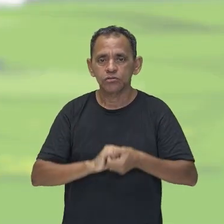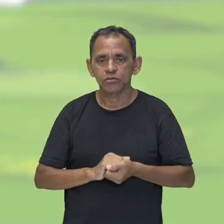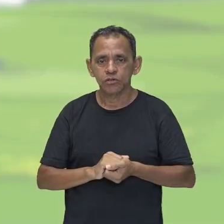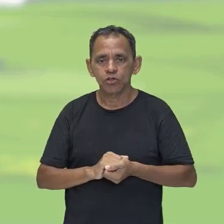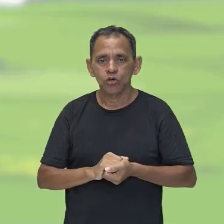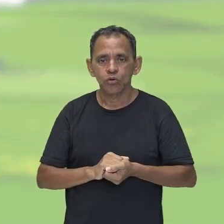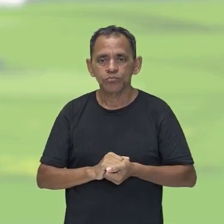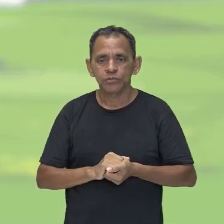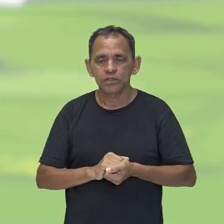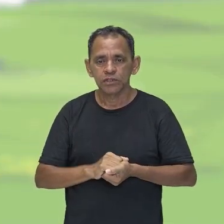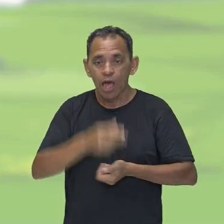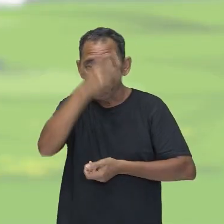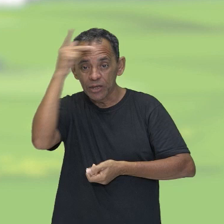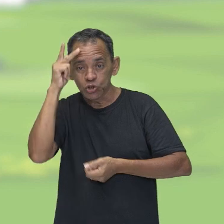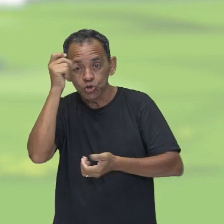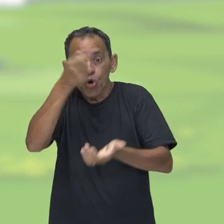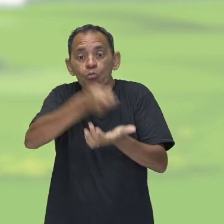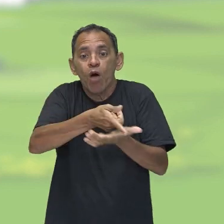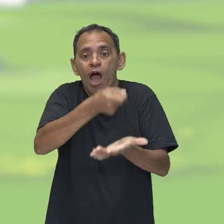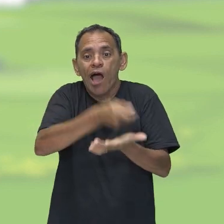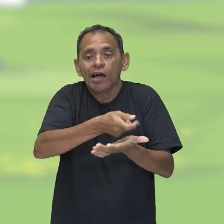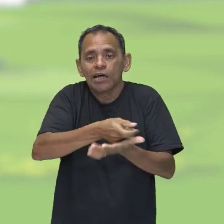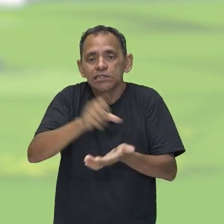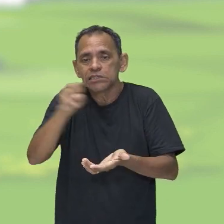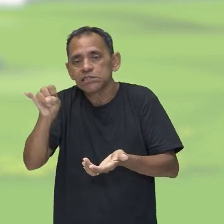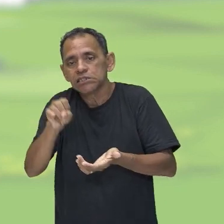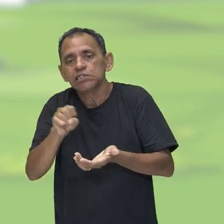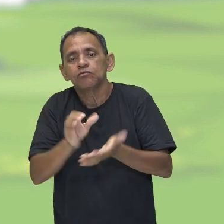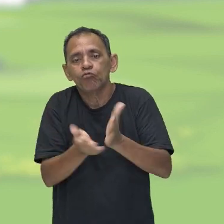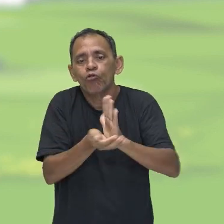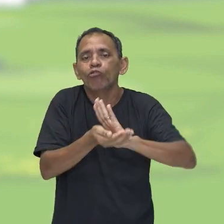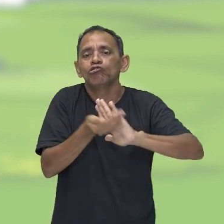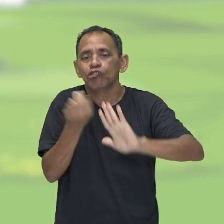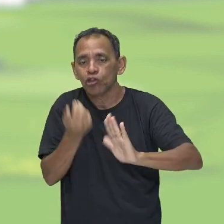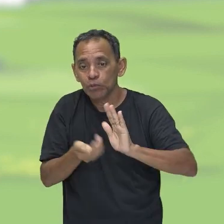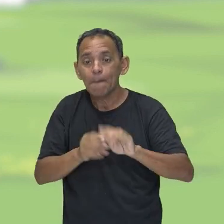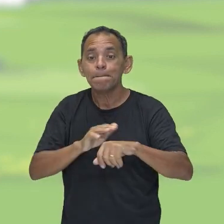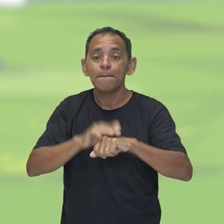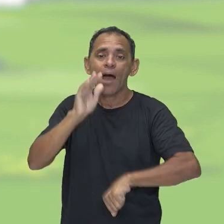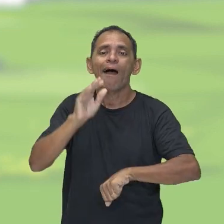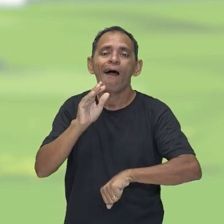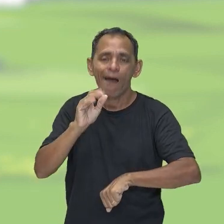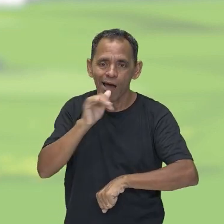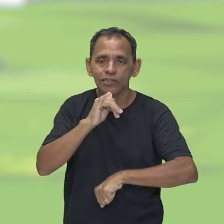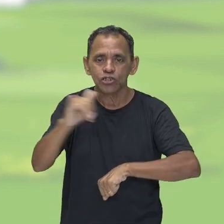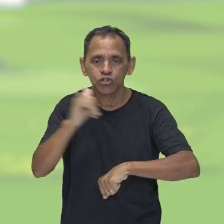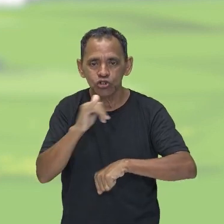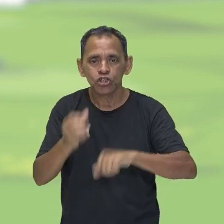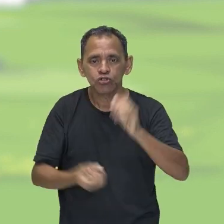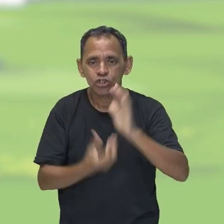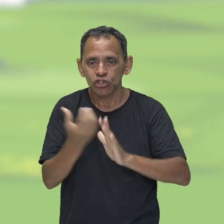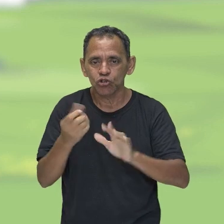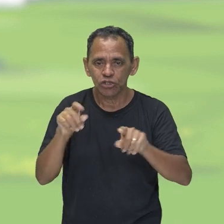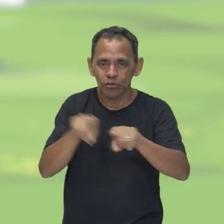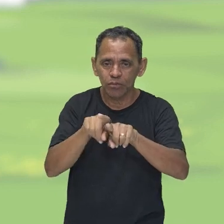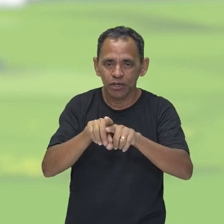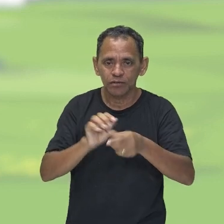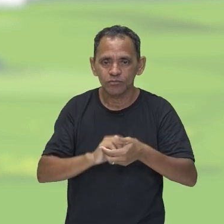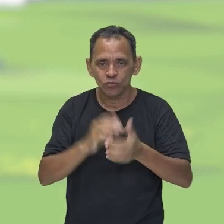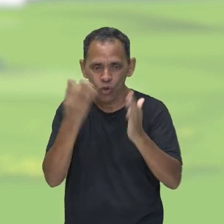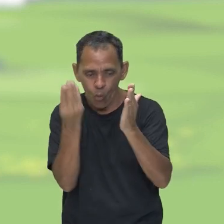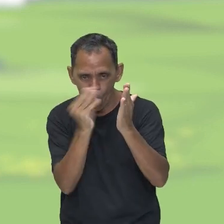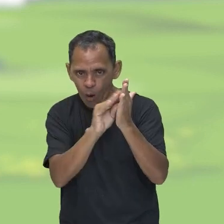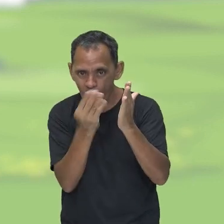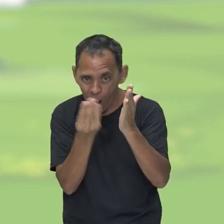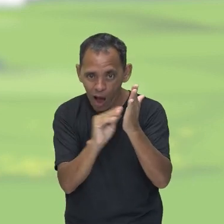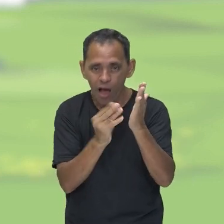paga somente se houver débito, ou seja, em casos em que o cliente consumiu mais energia do que gerou. Por outro lado, se houver crédito, o